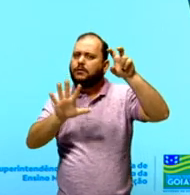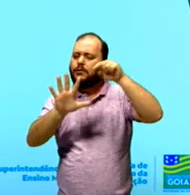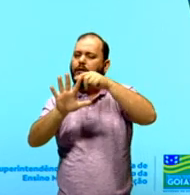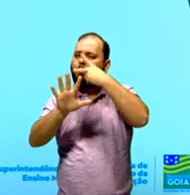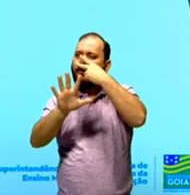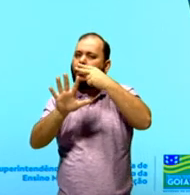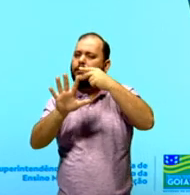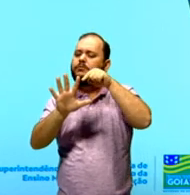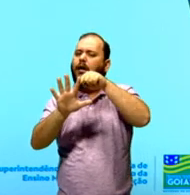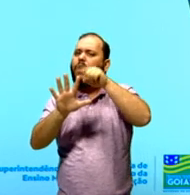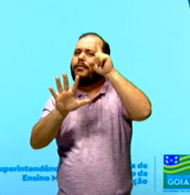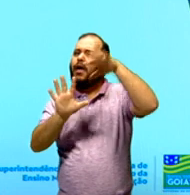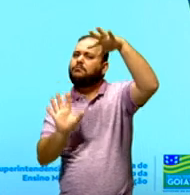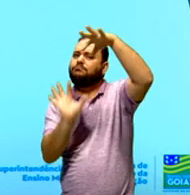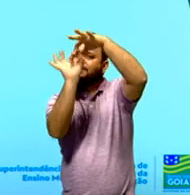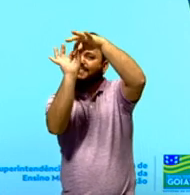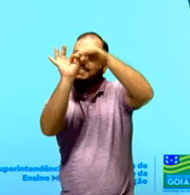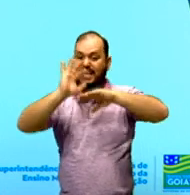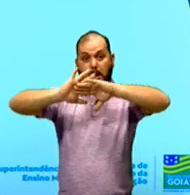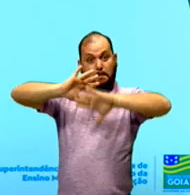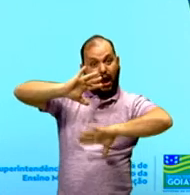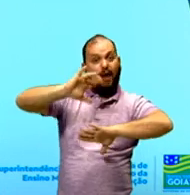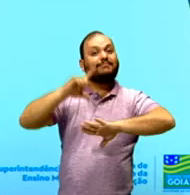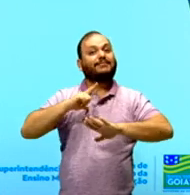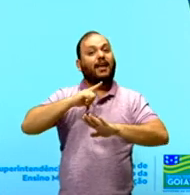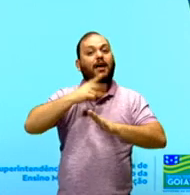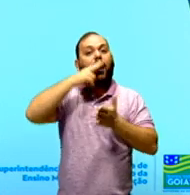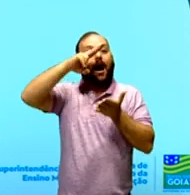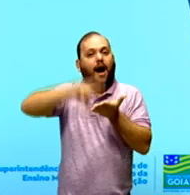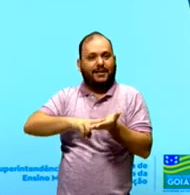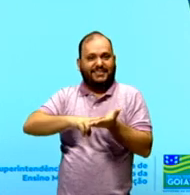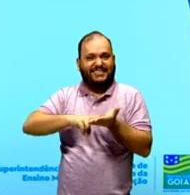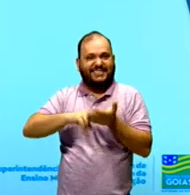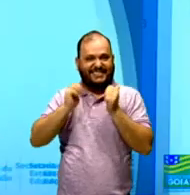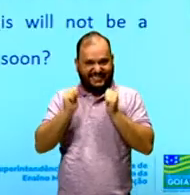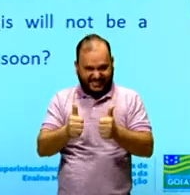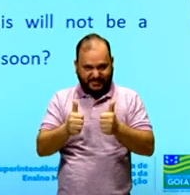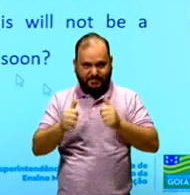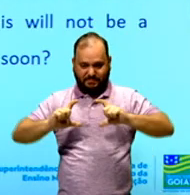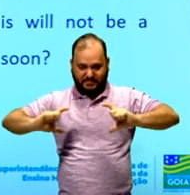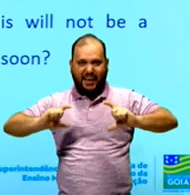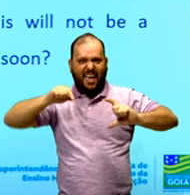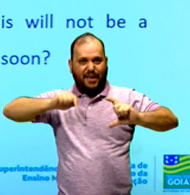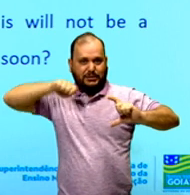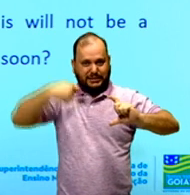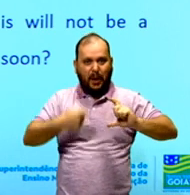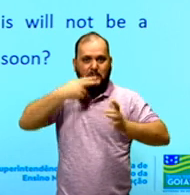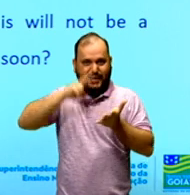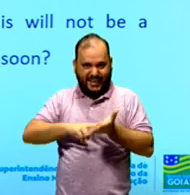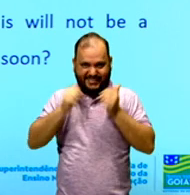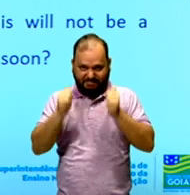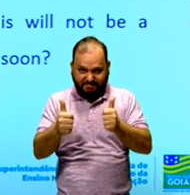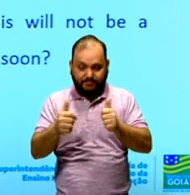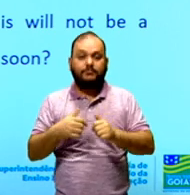aqui, este texto. E embaixo você tem a carta de leitor. Eu separei em duas colunas para a gente